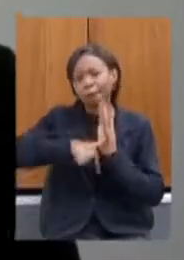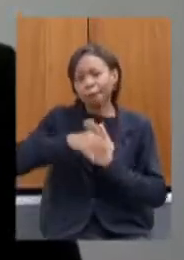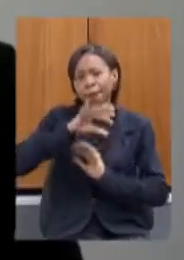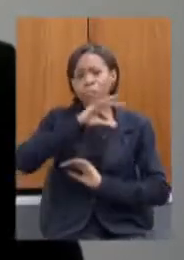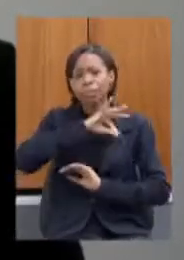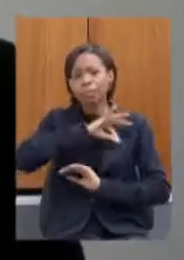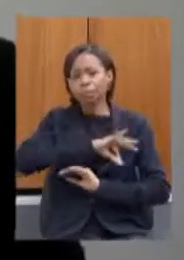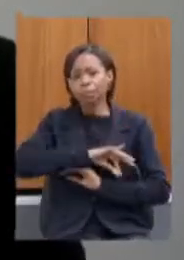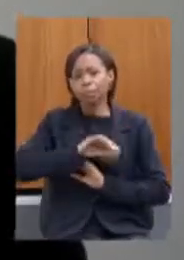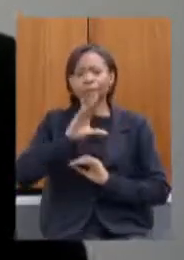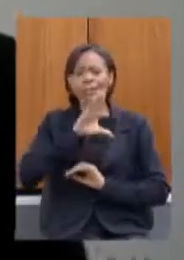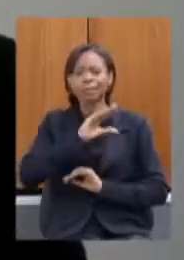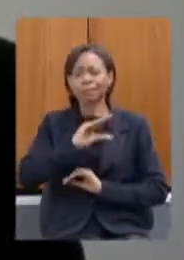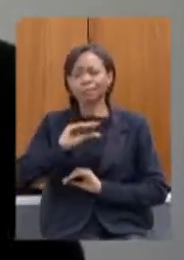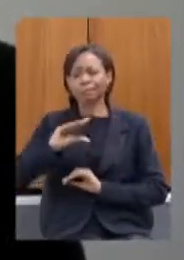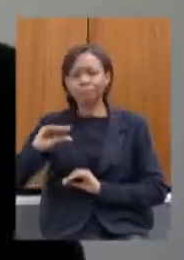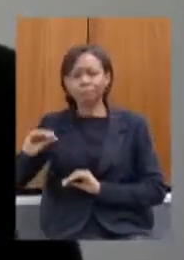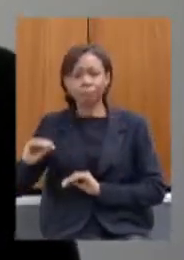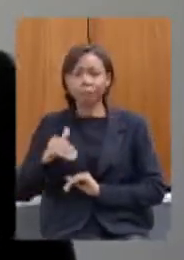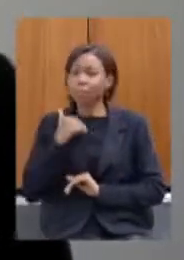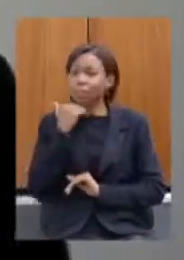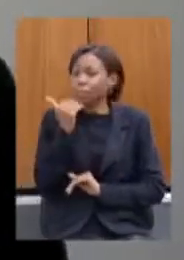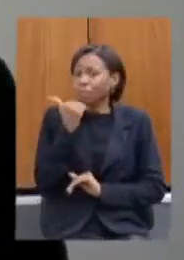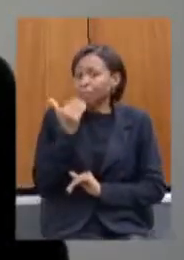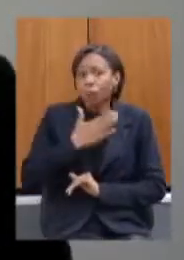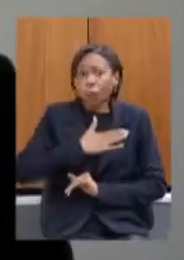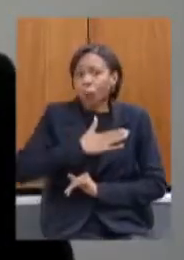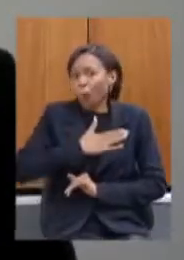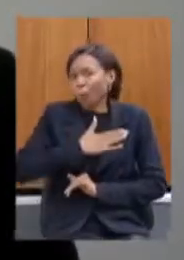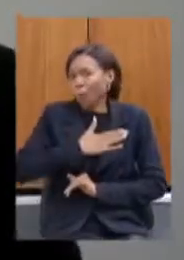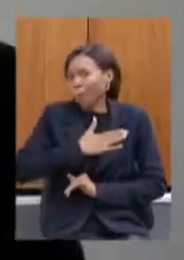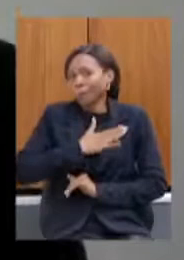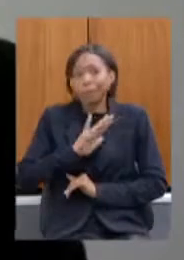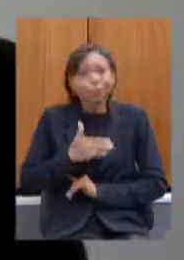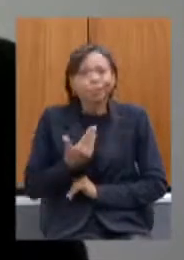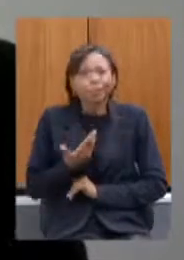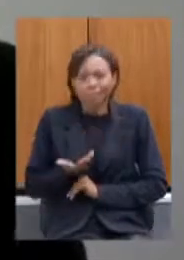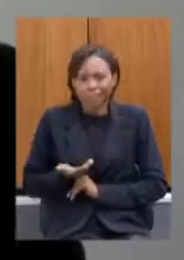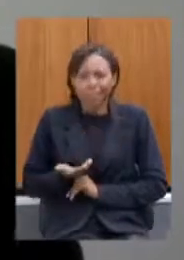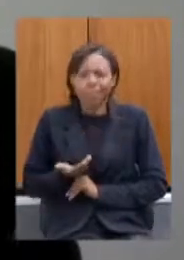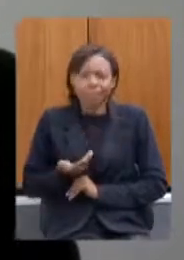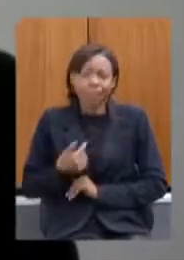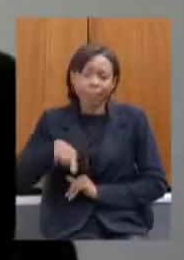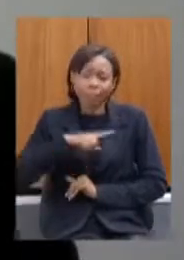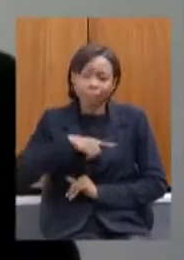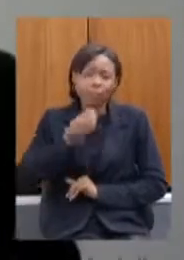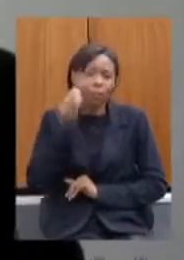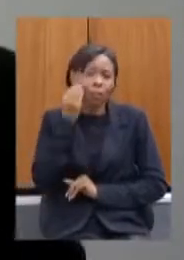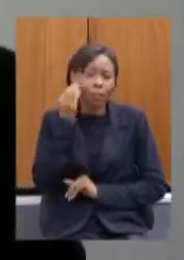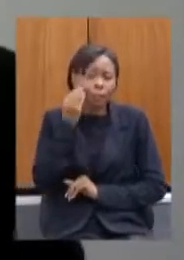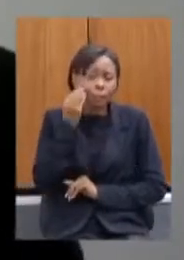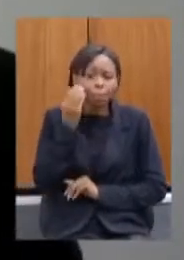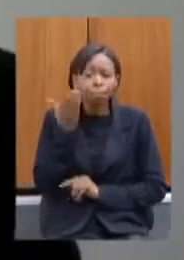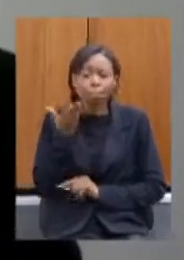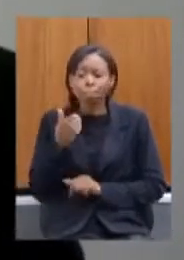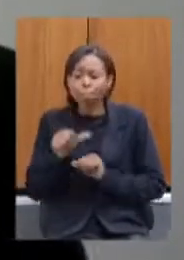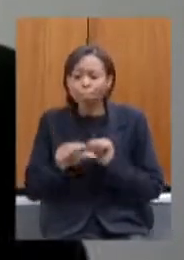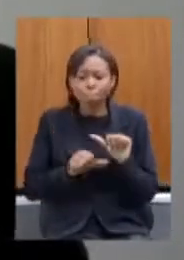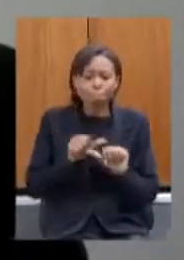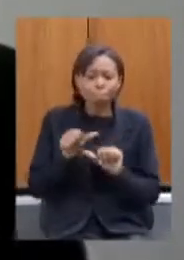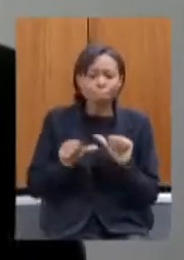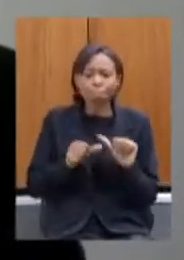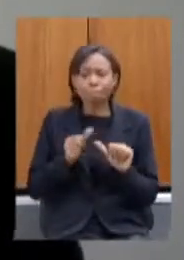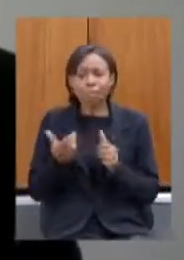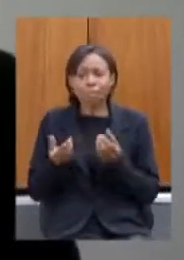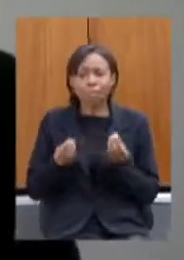ninguém fica satisfeito com isso então nós temos tentado trabalhar fortemente isso a questão da operação de